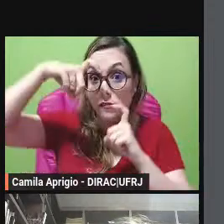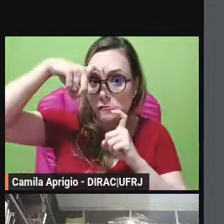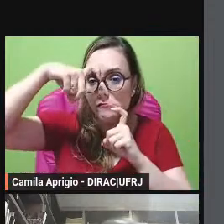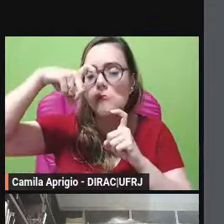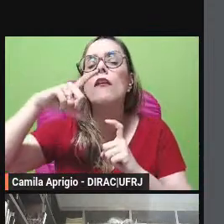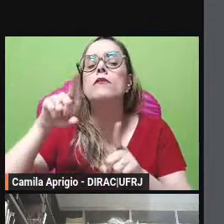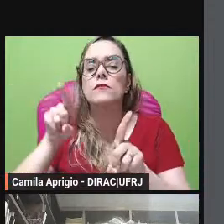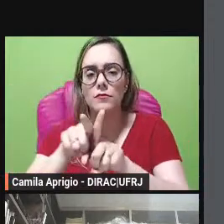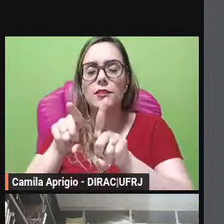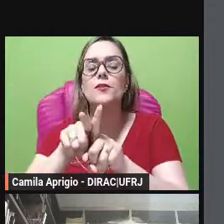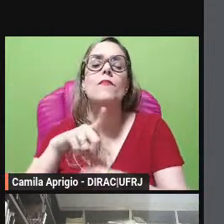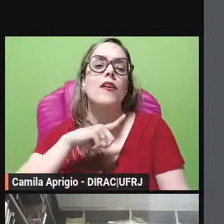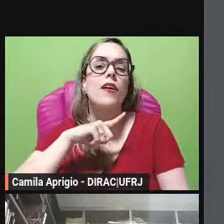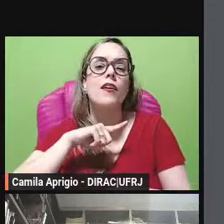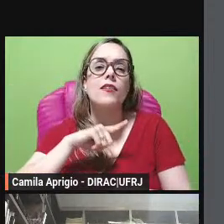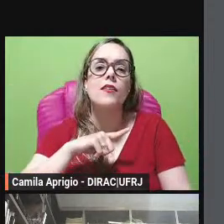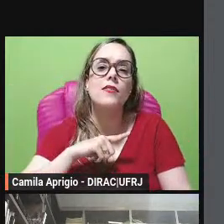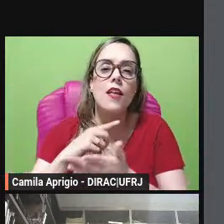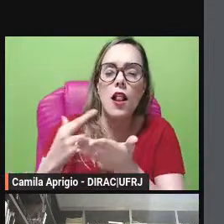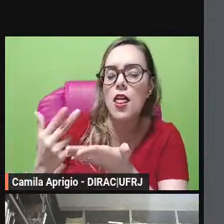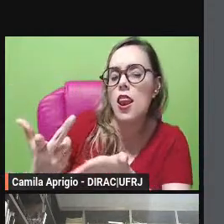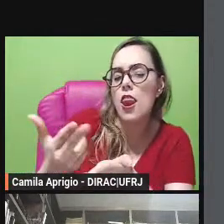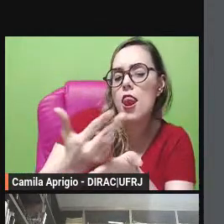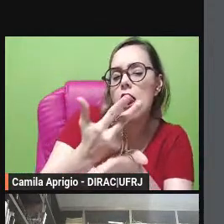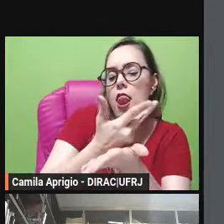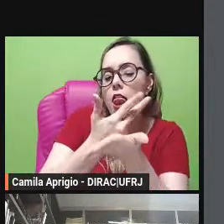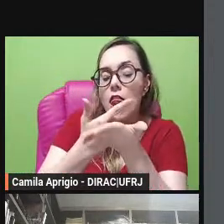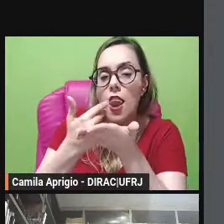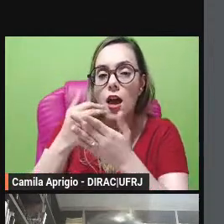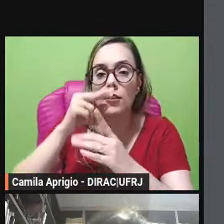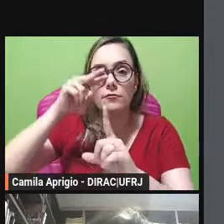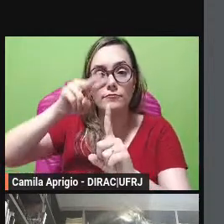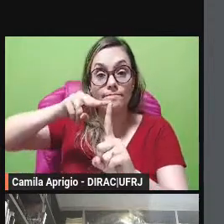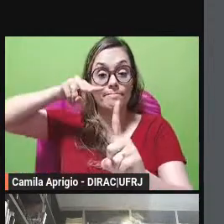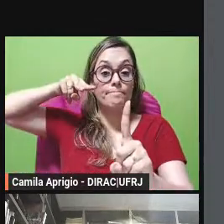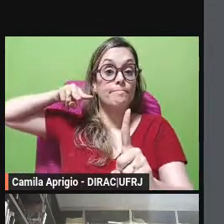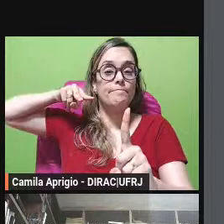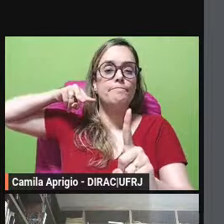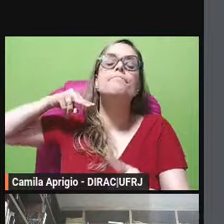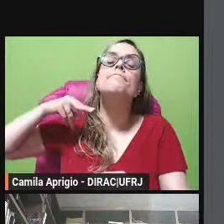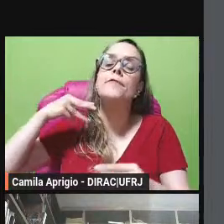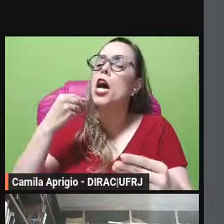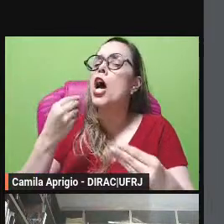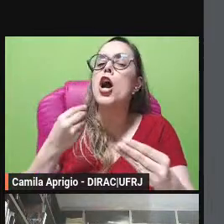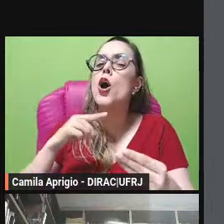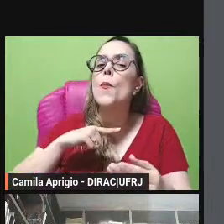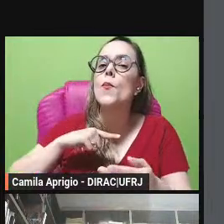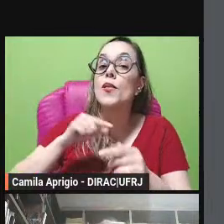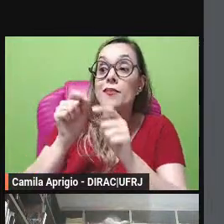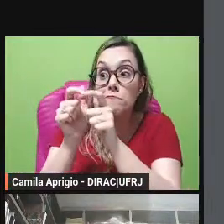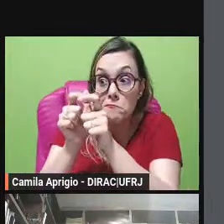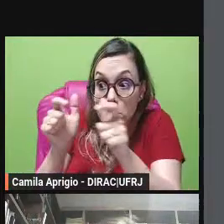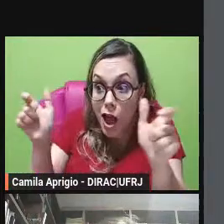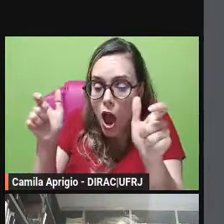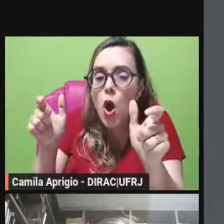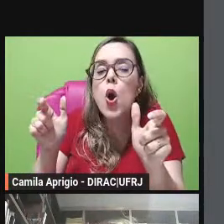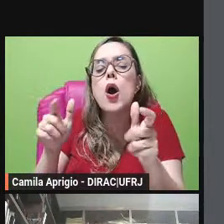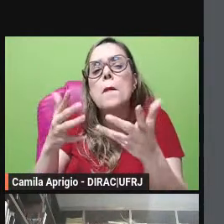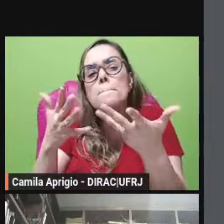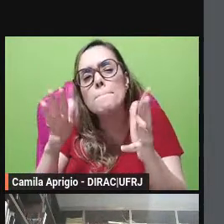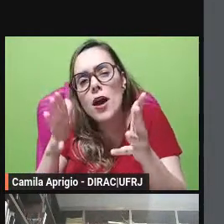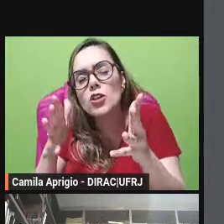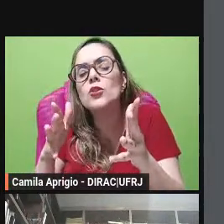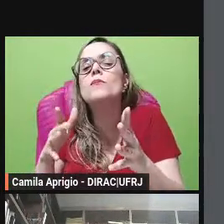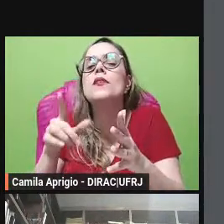expressam a sua visão da realidade lembremos que boa parte de suas produções ocorreram no contexto dos anos de chumbo